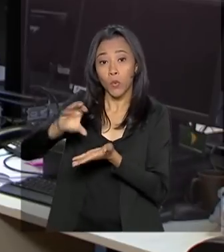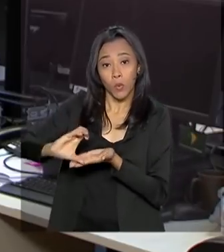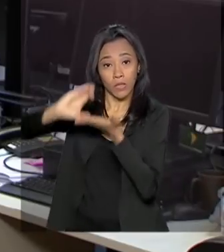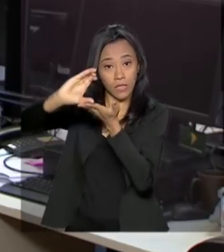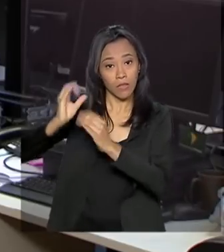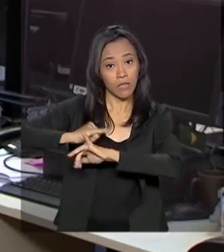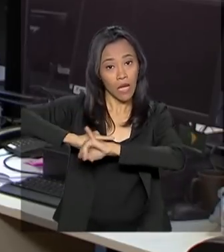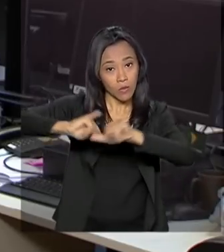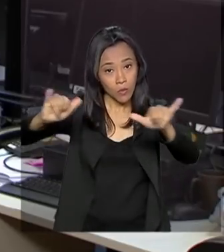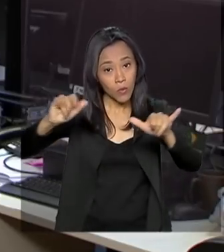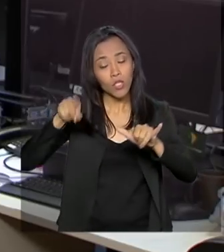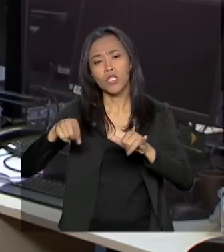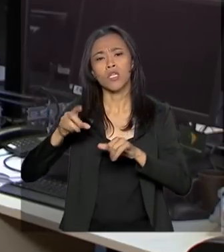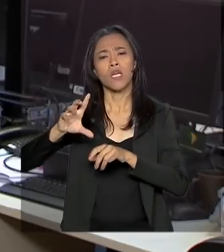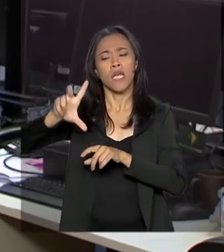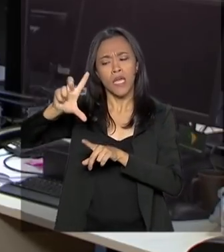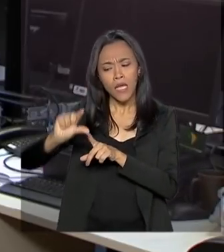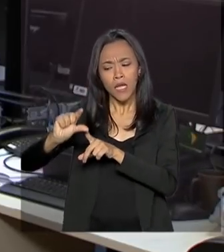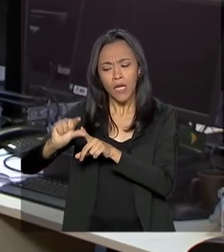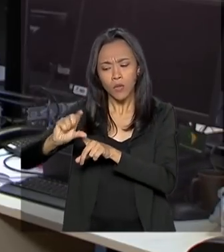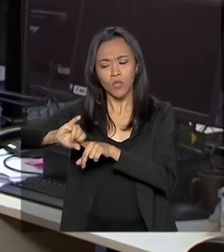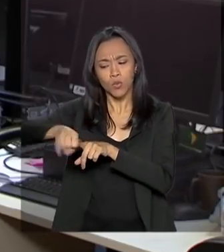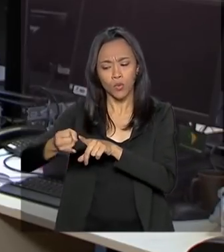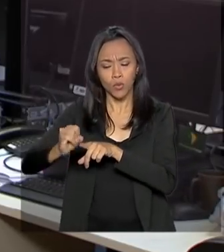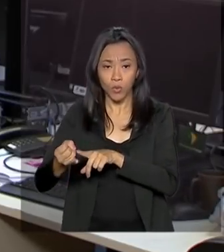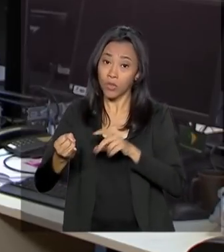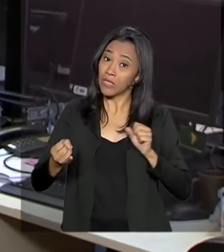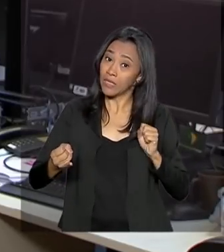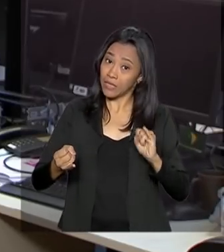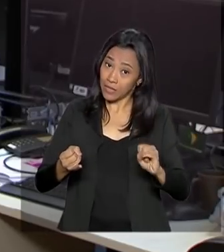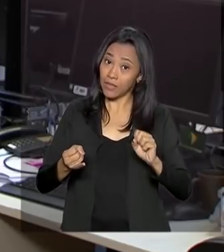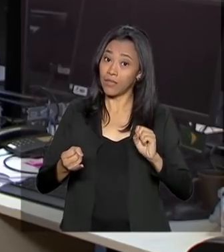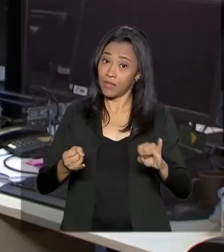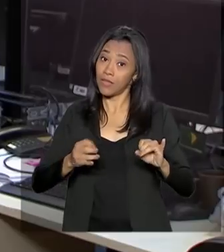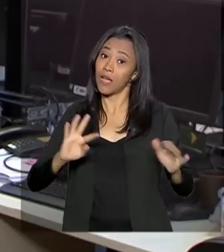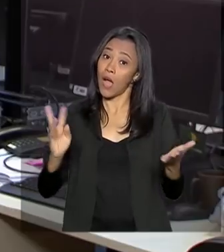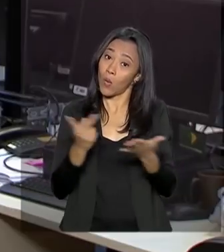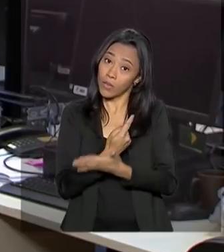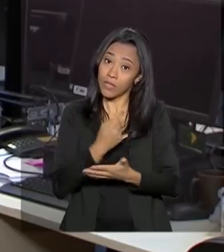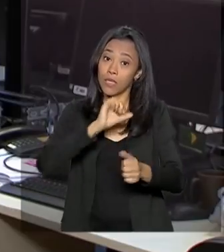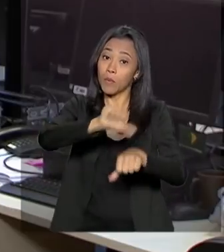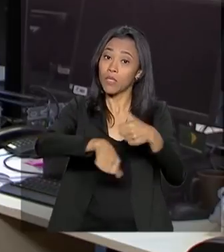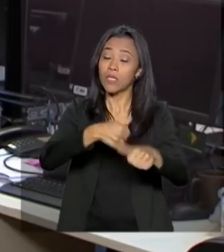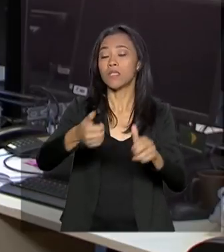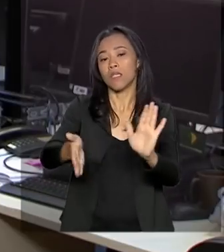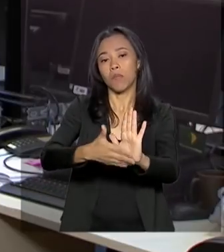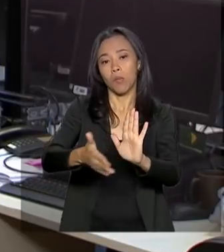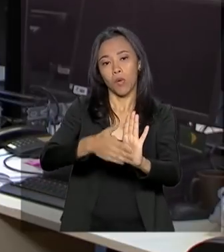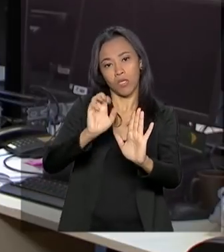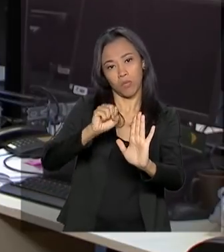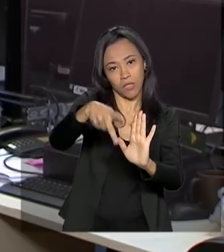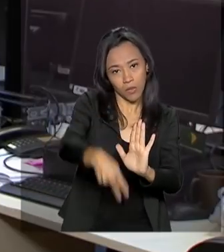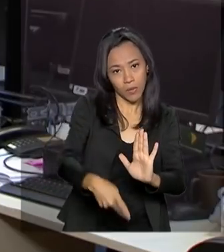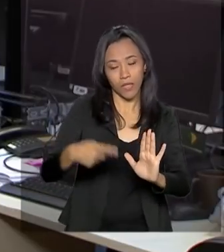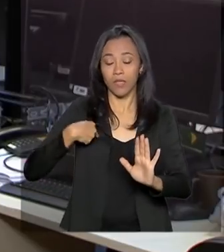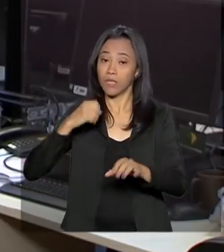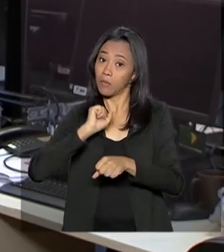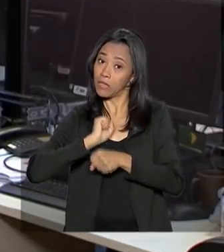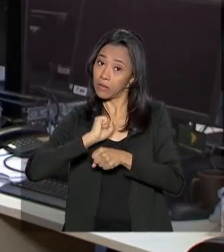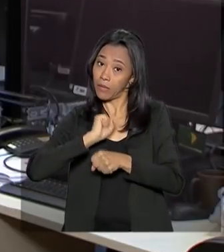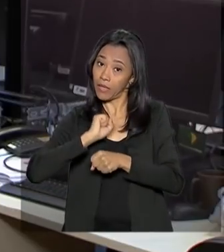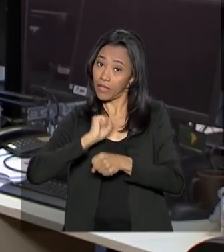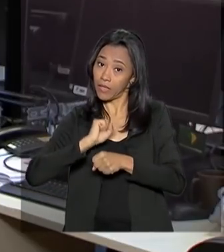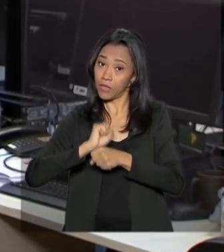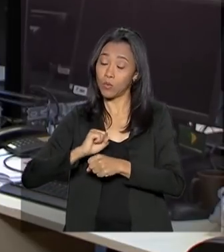só deve reduzir os juros após o avanço ou aprovação das reformas. A decisão era esperada pelos